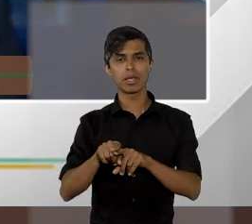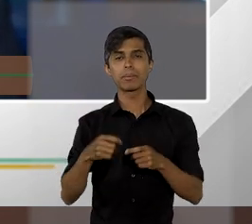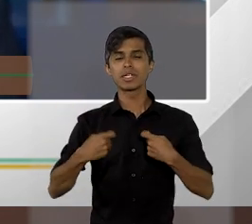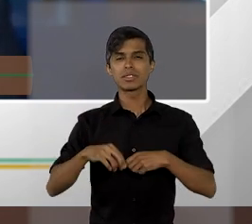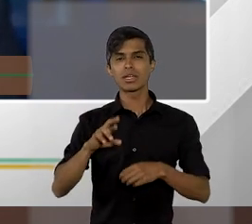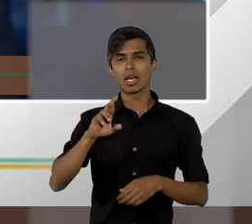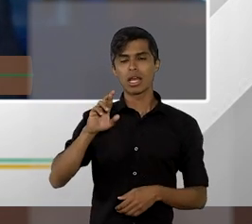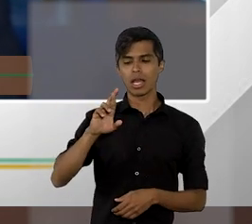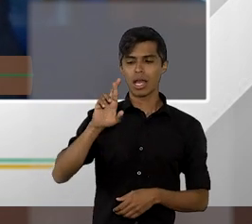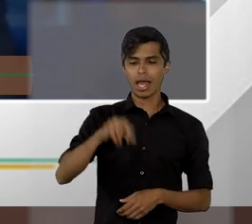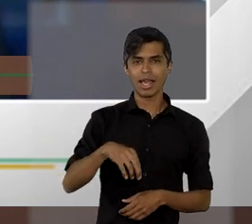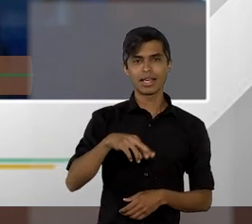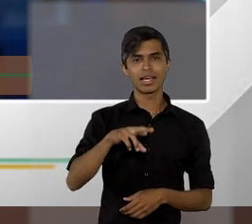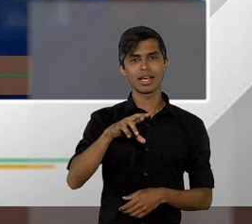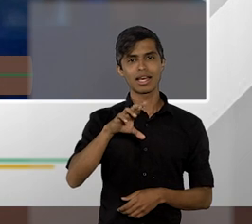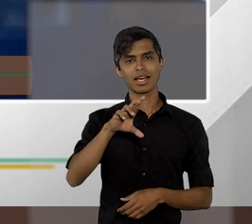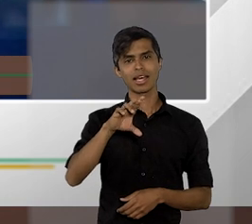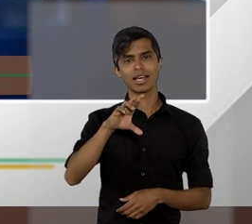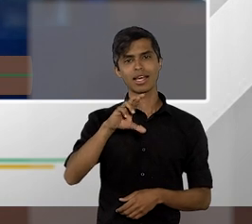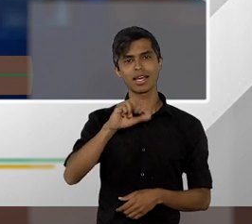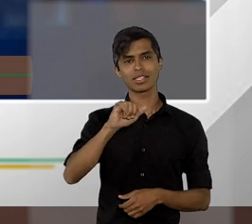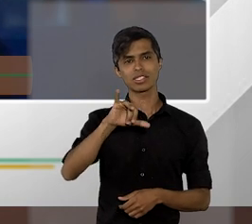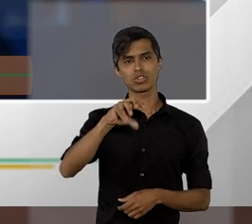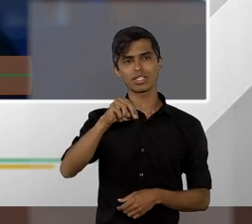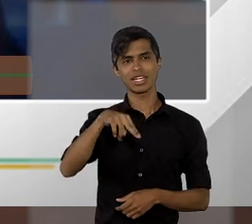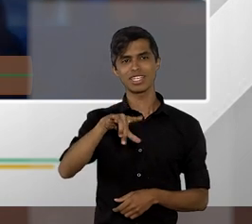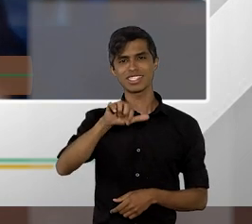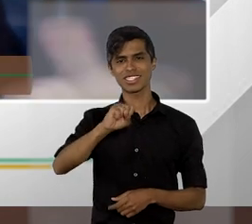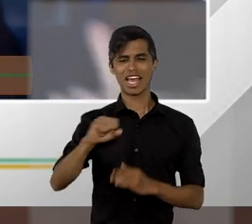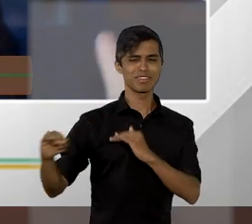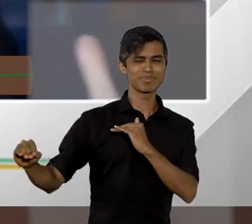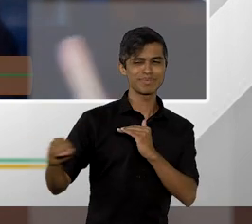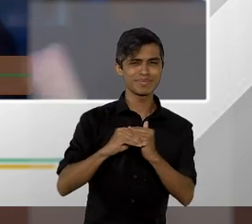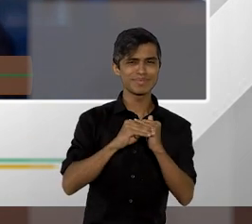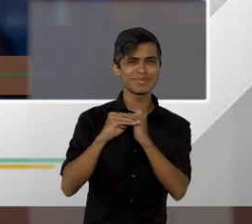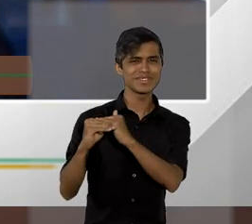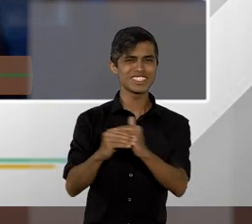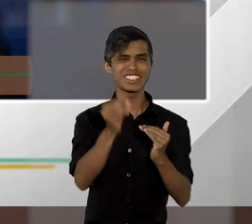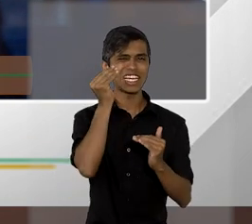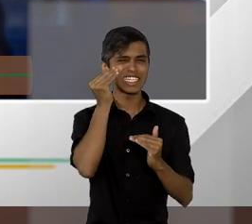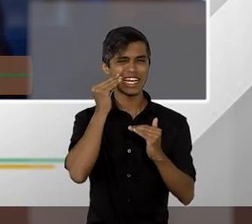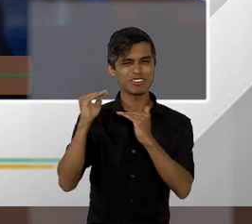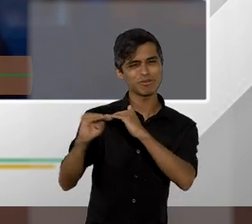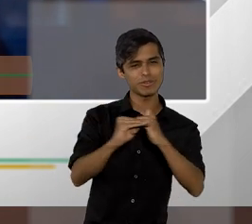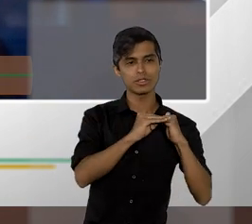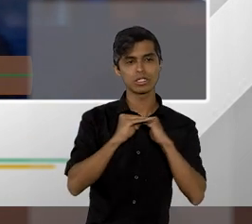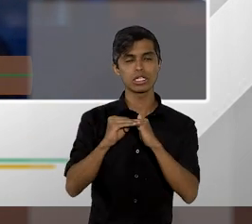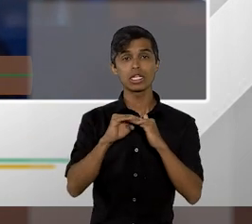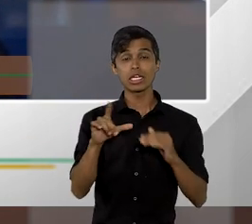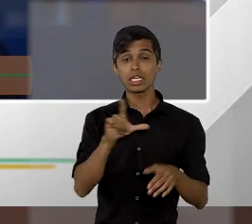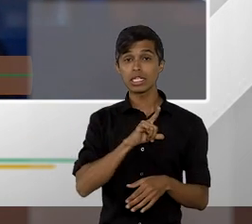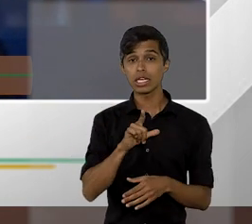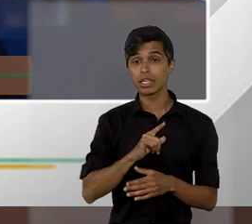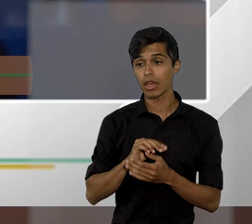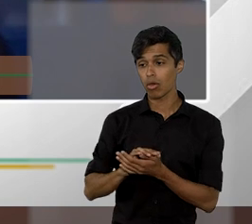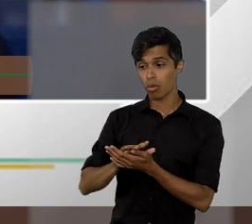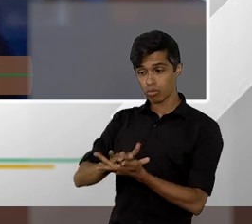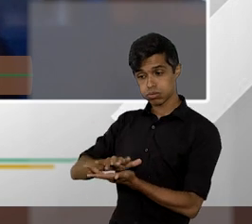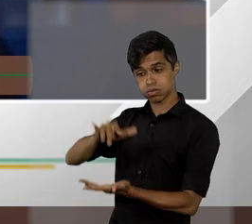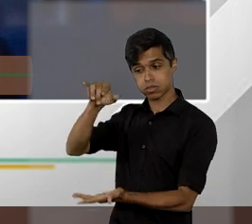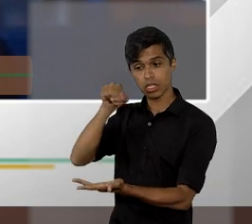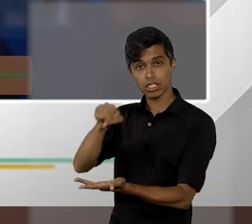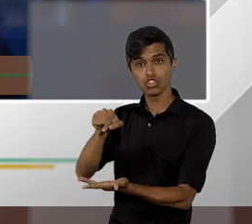e otimizar o gerenciamento daquilo que a gente chamaria de acervo ou de estoque da Corte Superior.